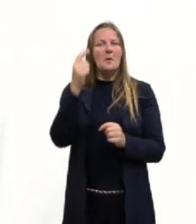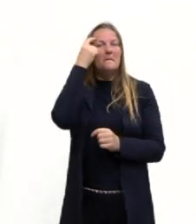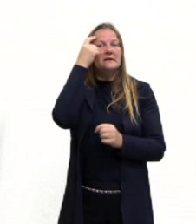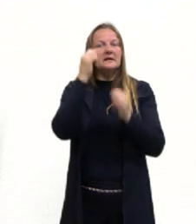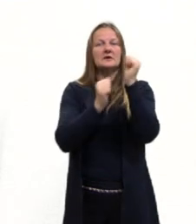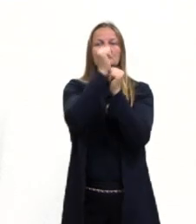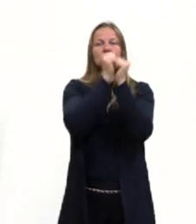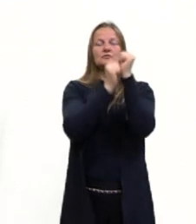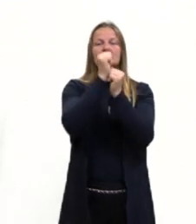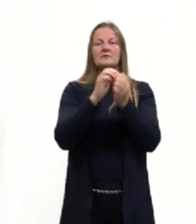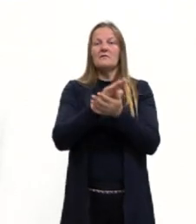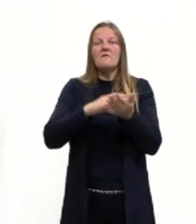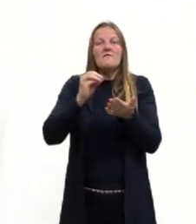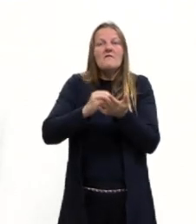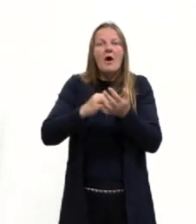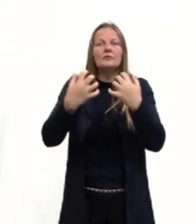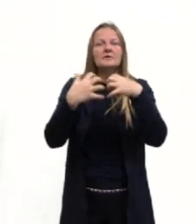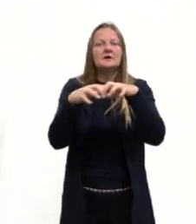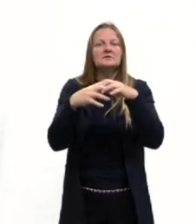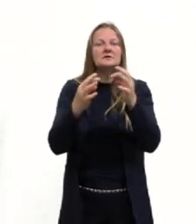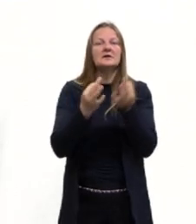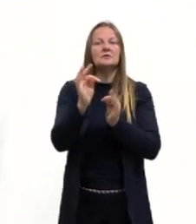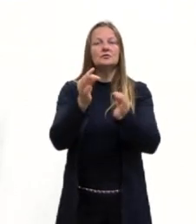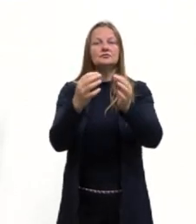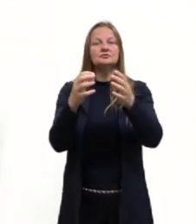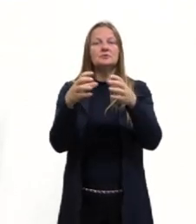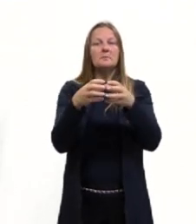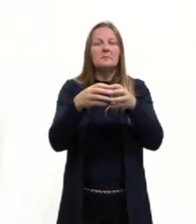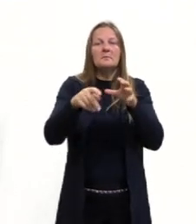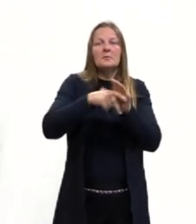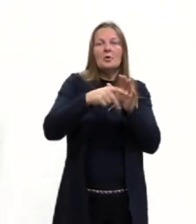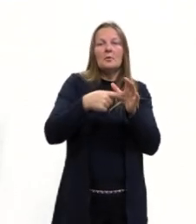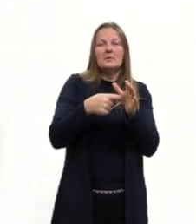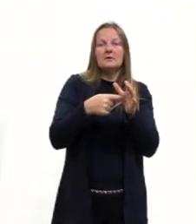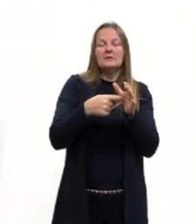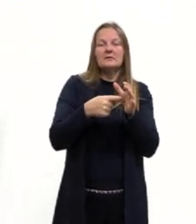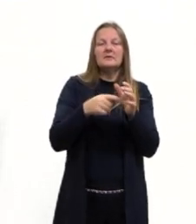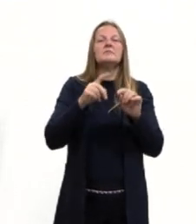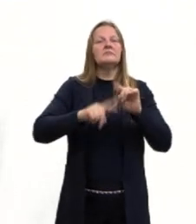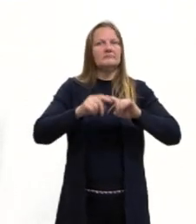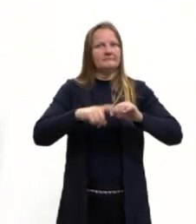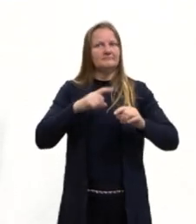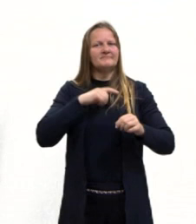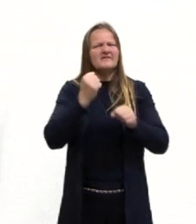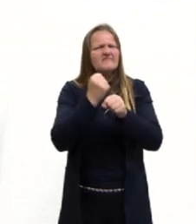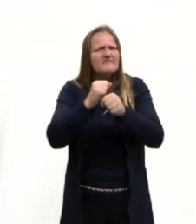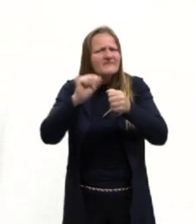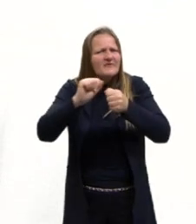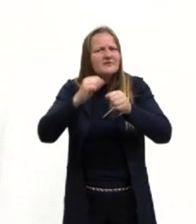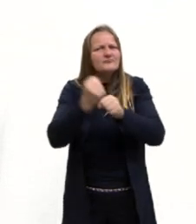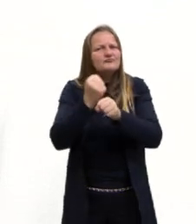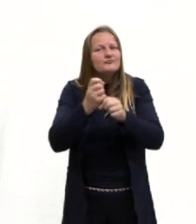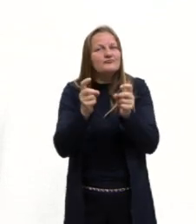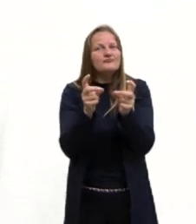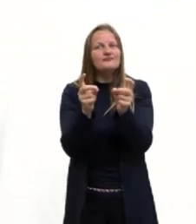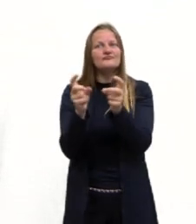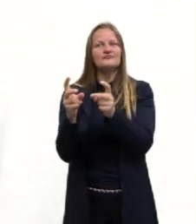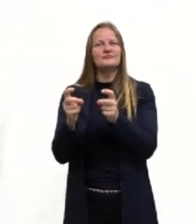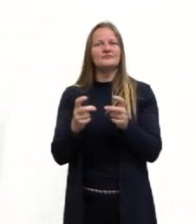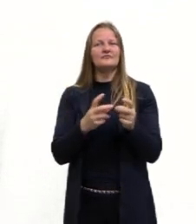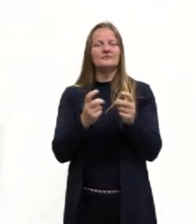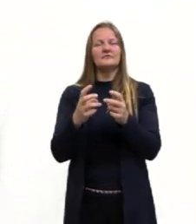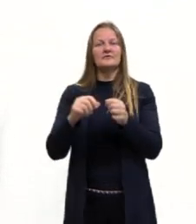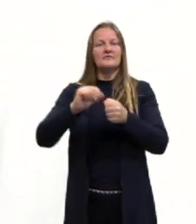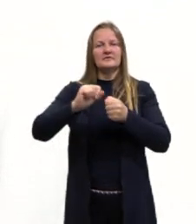indústria e não ter o maquinário pra ela, eu tenho que ter essas máquinas, né, que fazem o produto que eu tô oferecendo, que eu tô